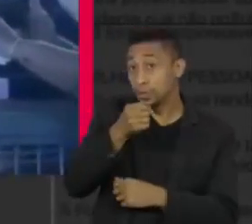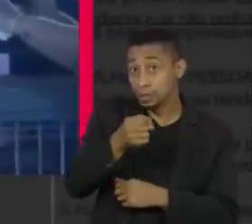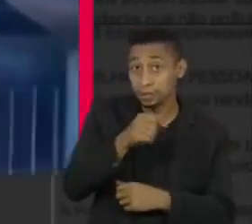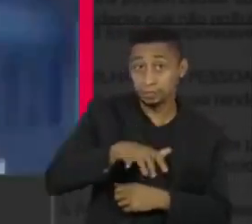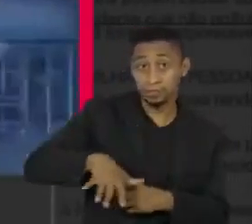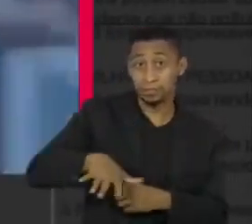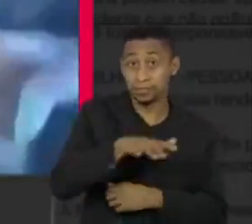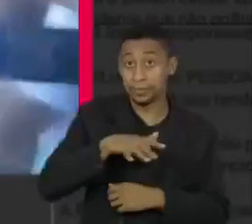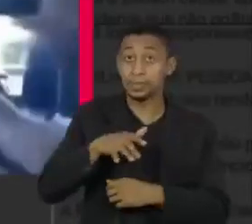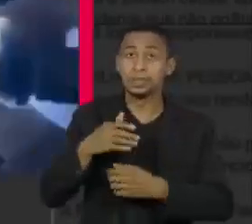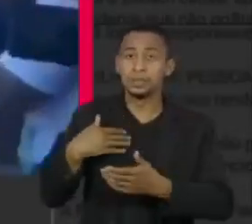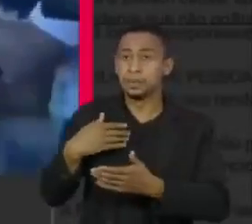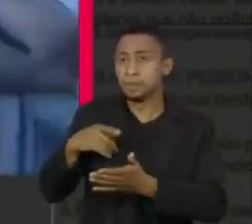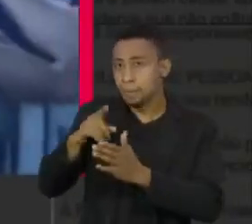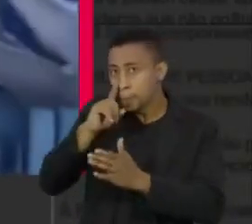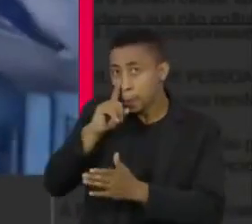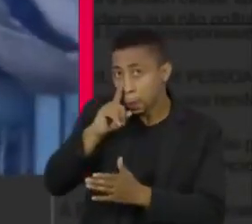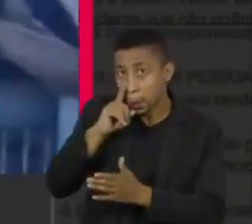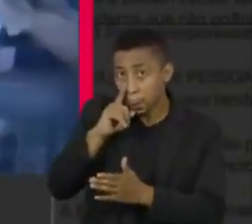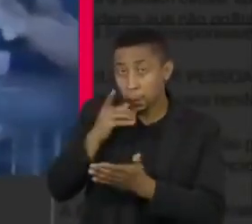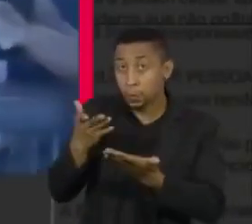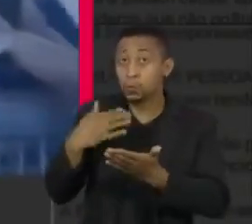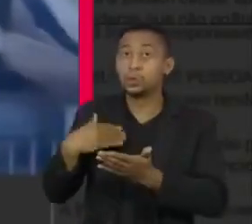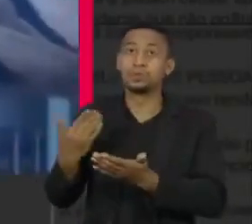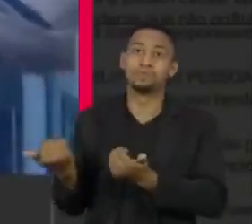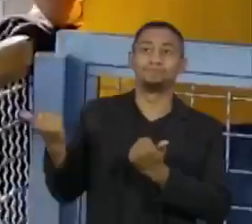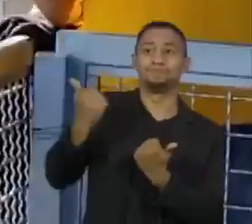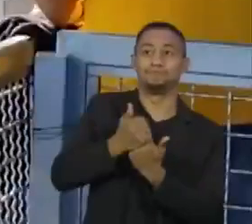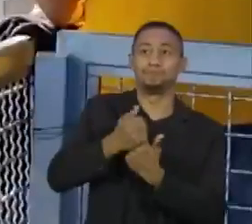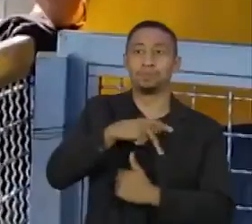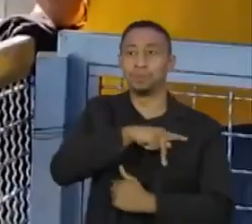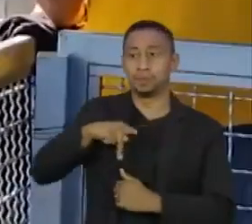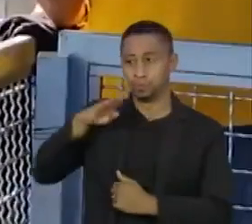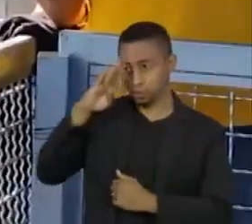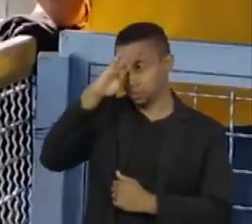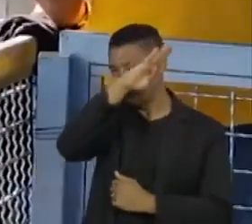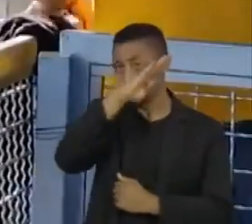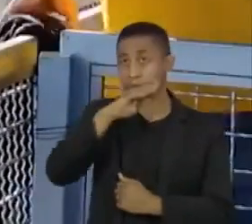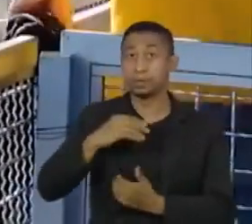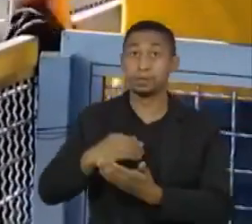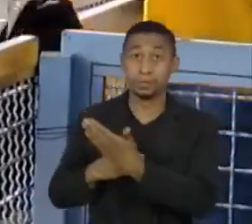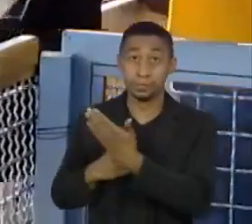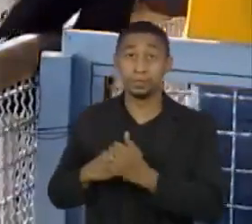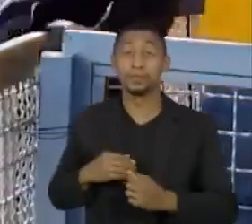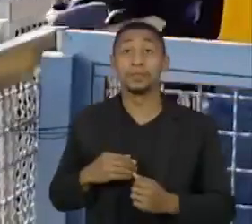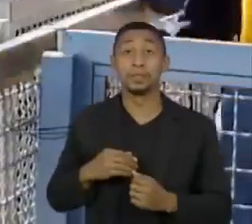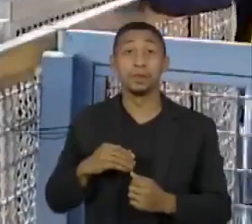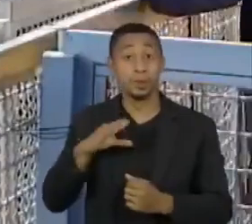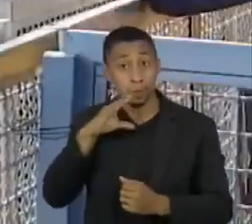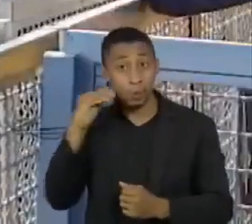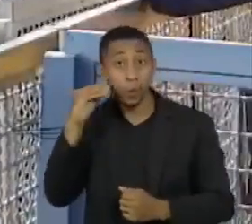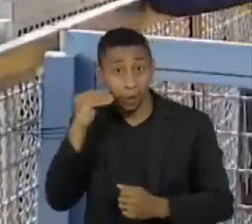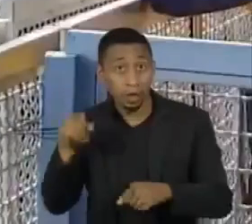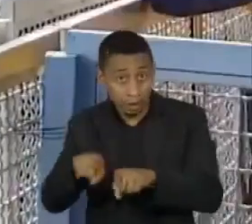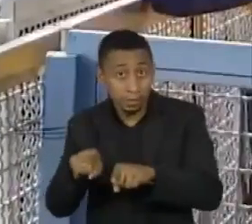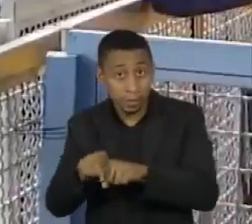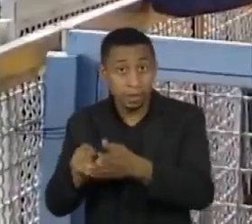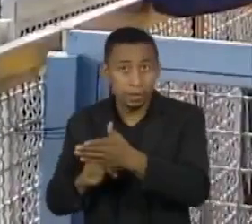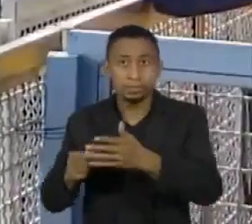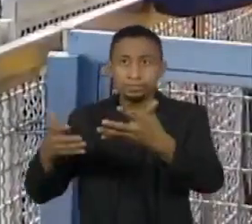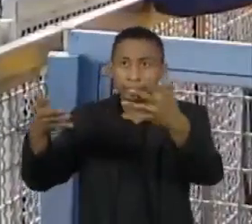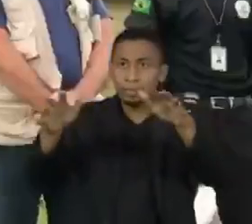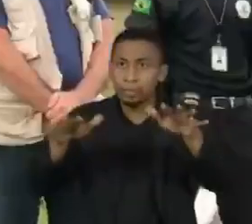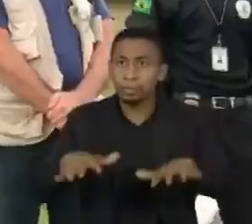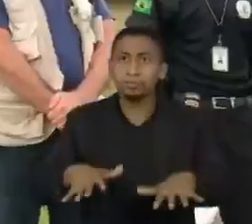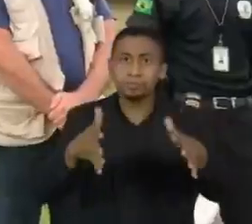brasileiros ficou mais ameaçado depois da posse de Jair Bolsonaro. Insultos, difamação, estigmatização e humilhação